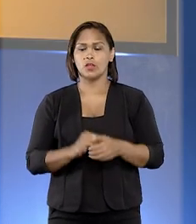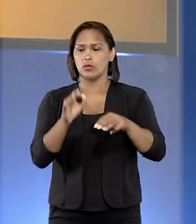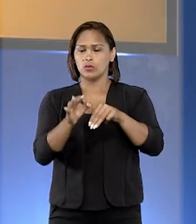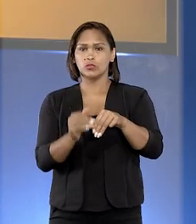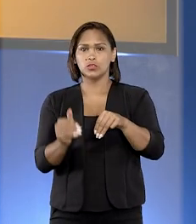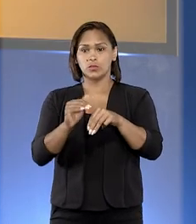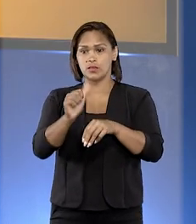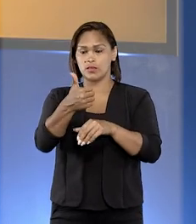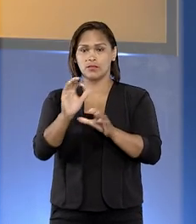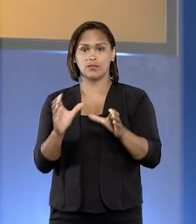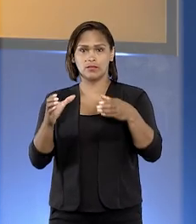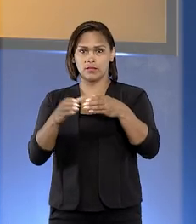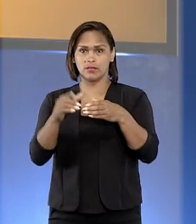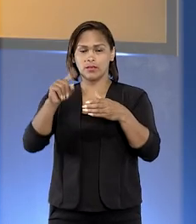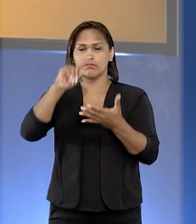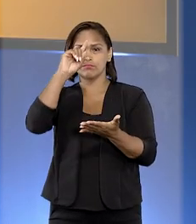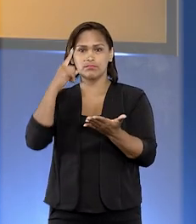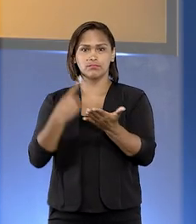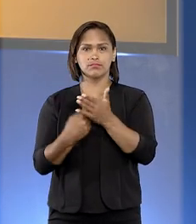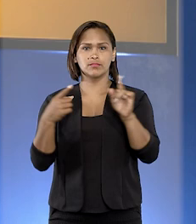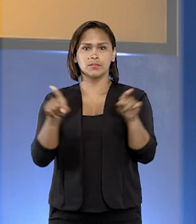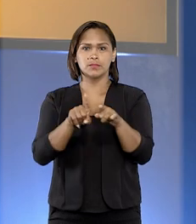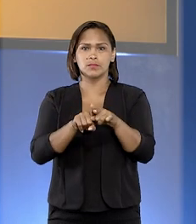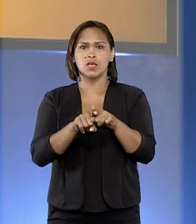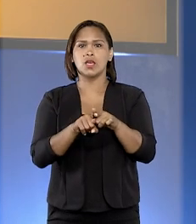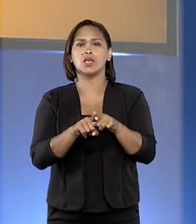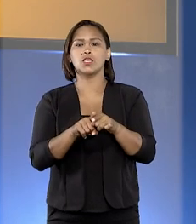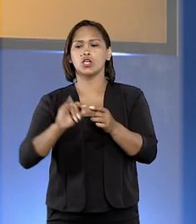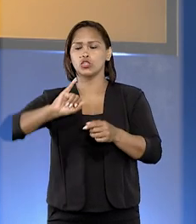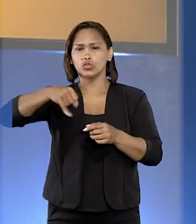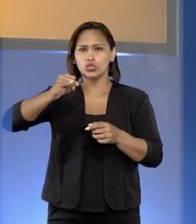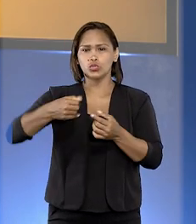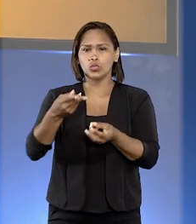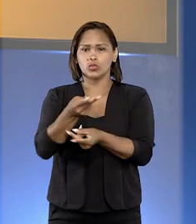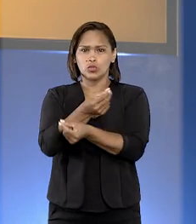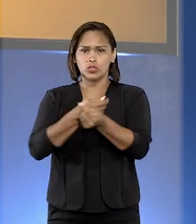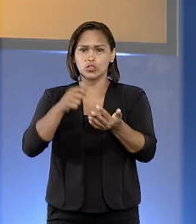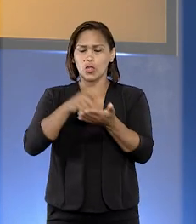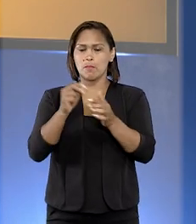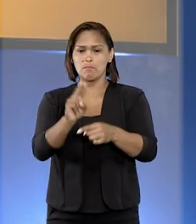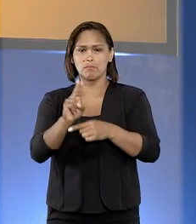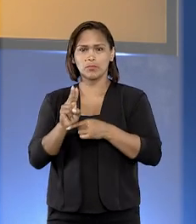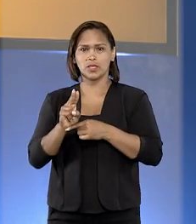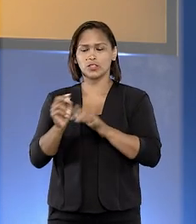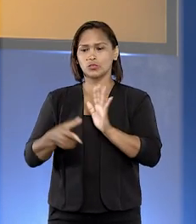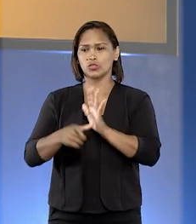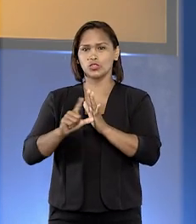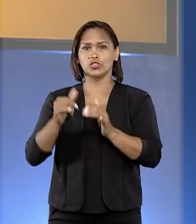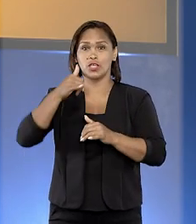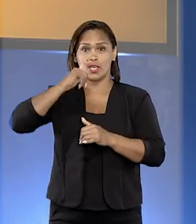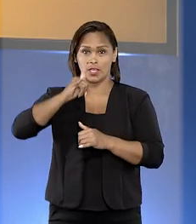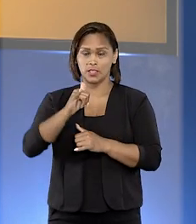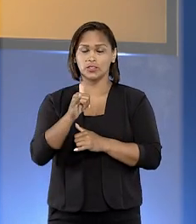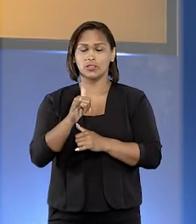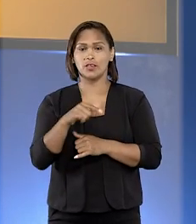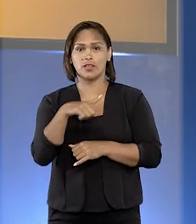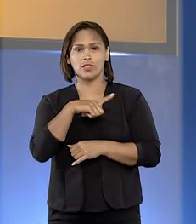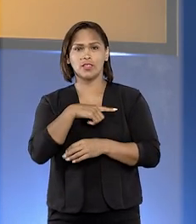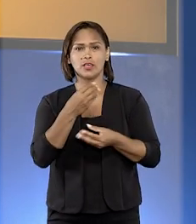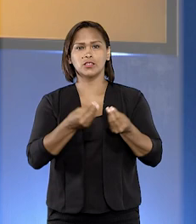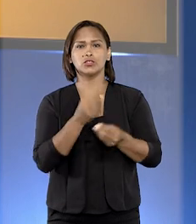Os ministros da primeira sessão decidiram também que juros remuneratórios sobre empréstimo compulsório de energia